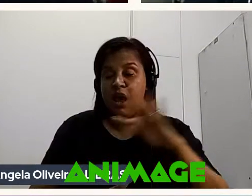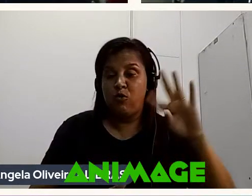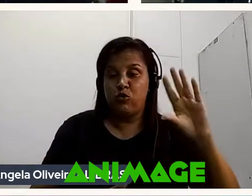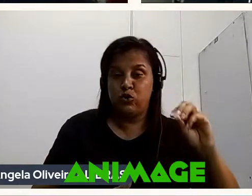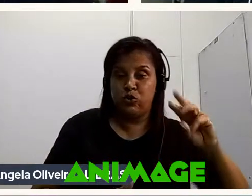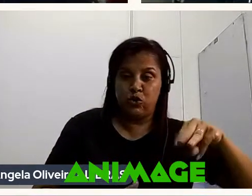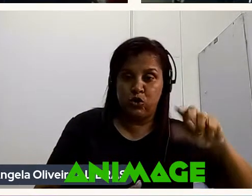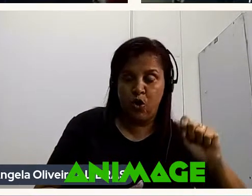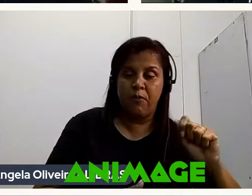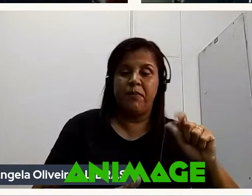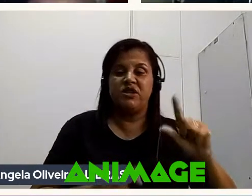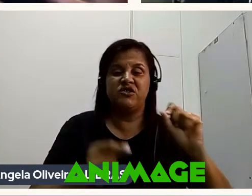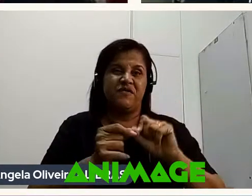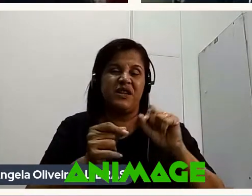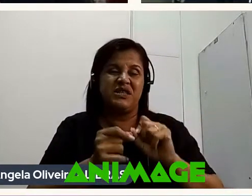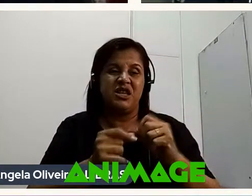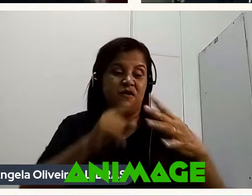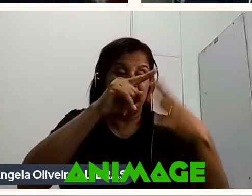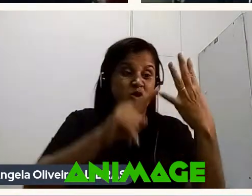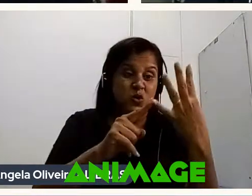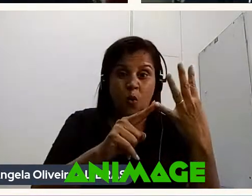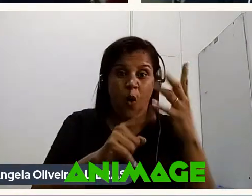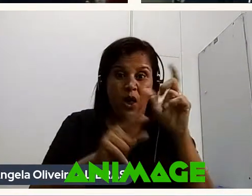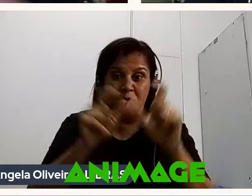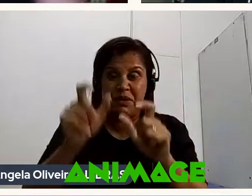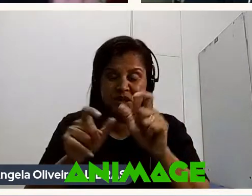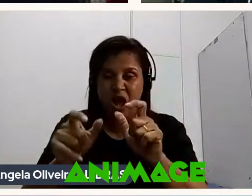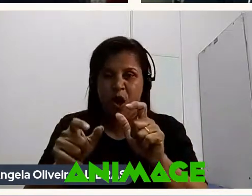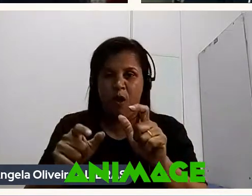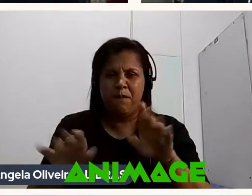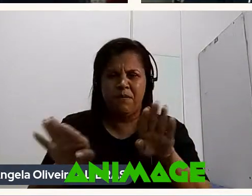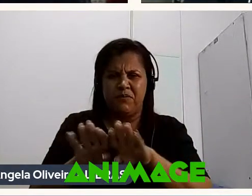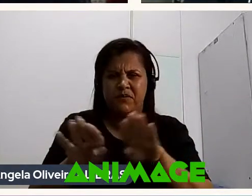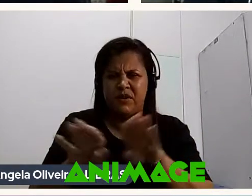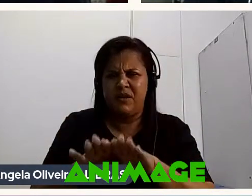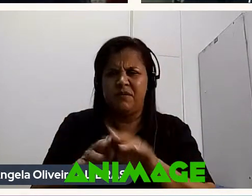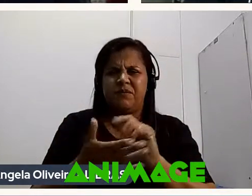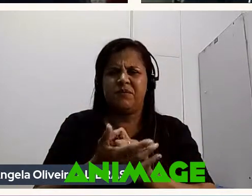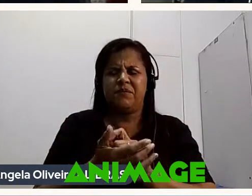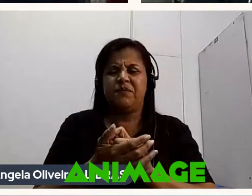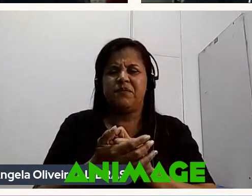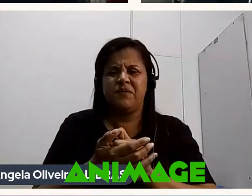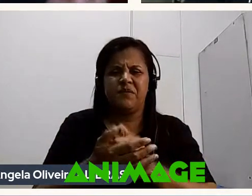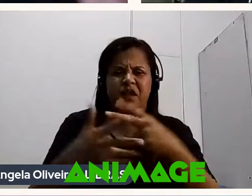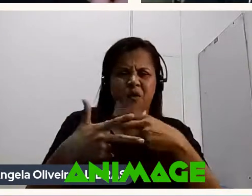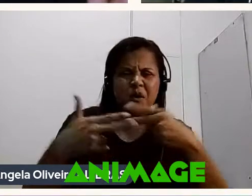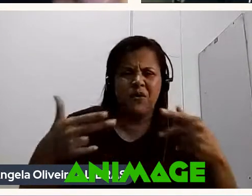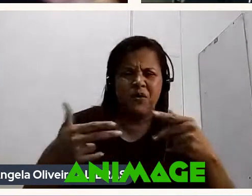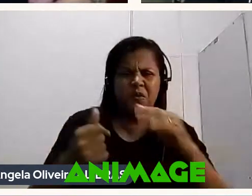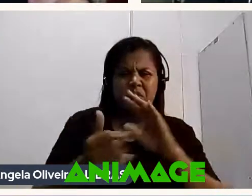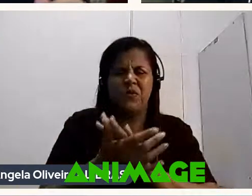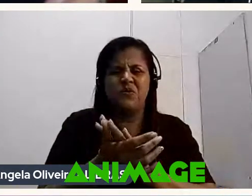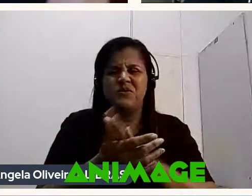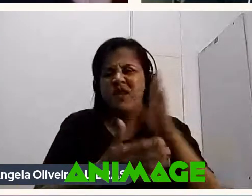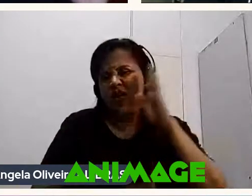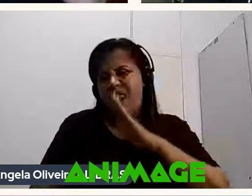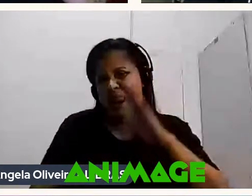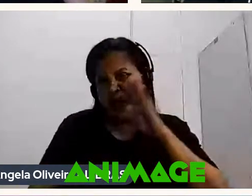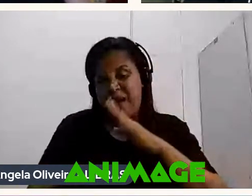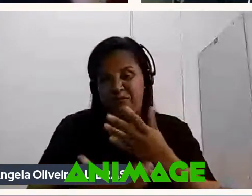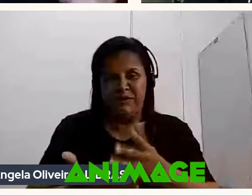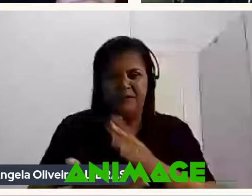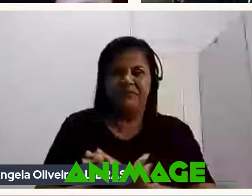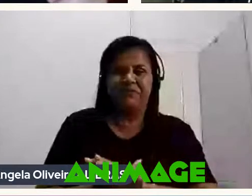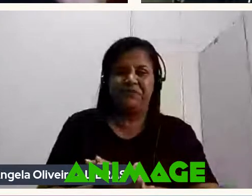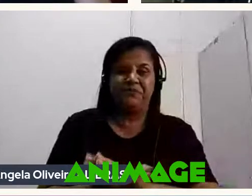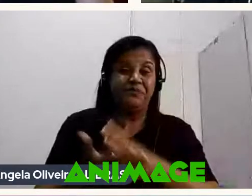Fazendo às vezes Quatro personagens Ao mesmo tempo Sabe Ele falando com ele mesmo É uma coisa Muito legal De making of Inclusive E aí